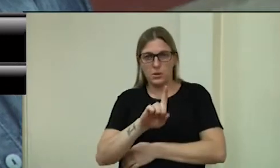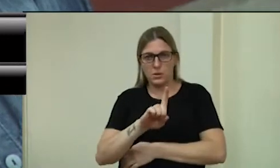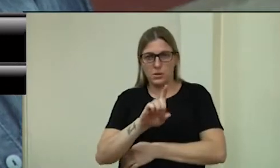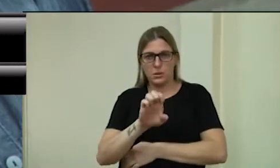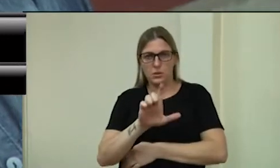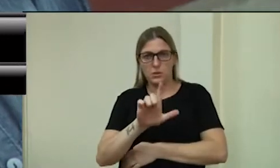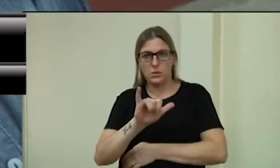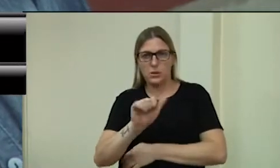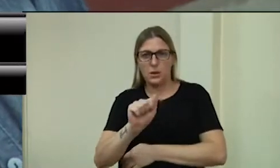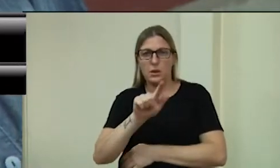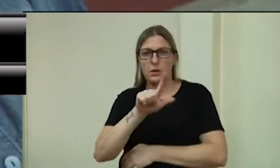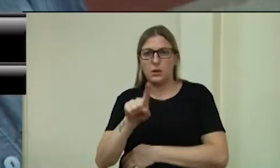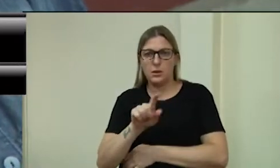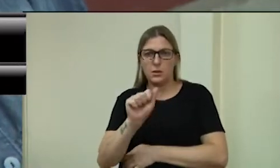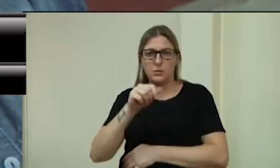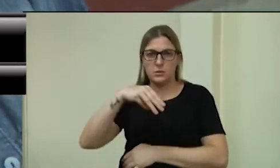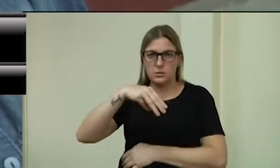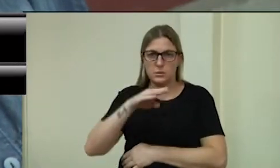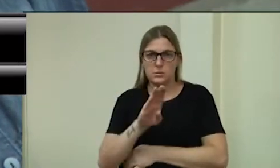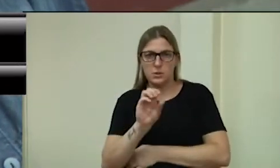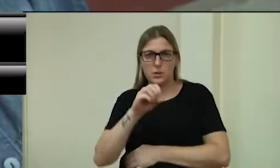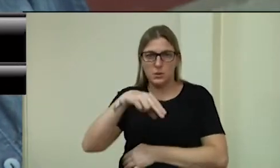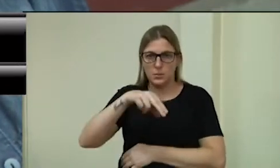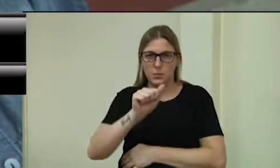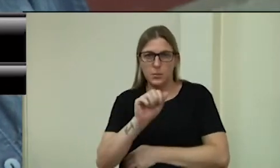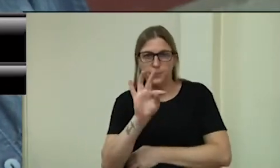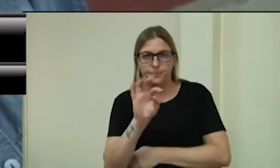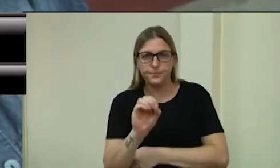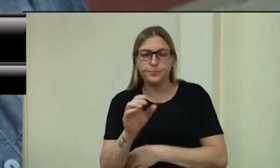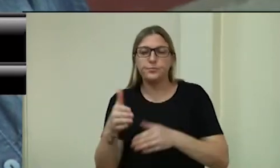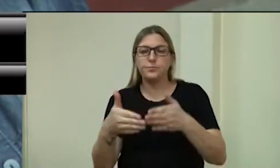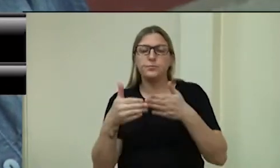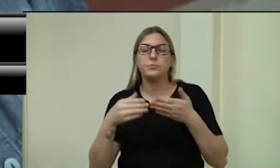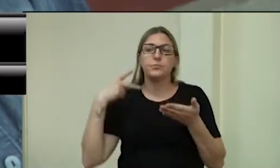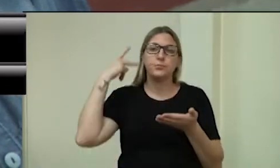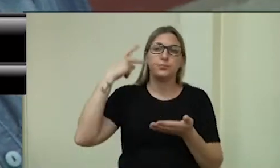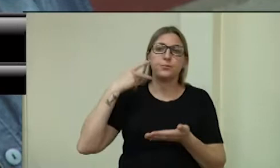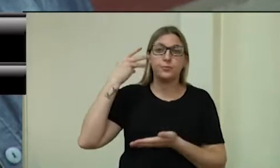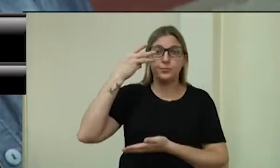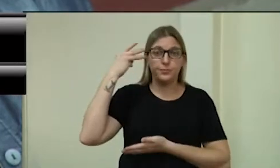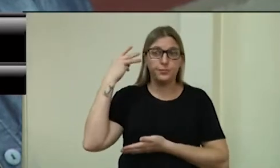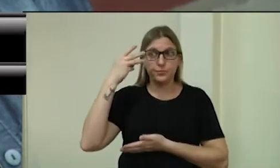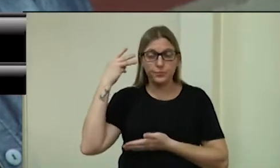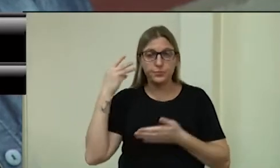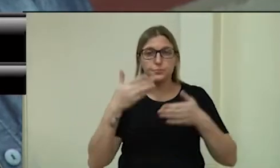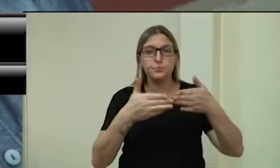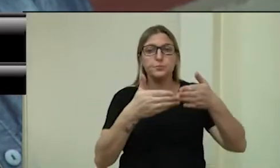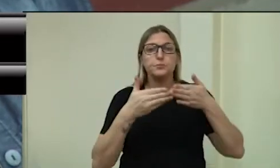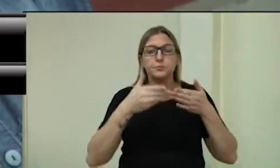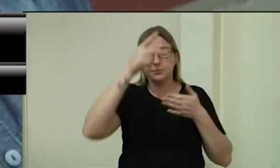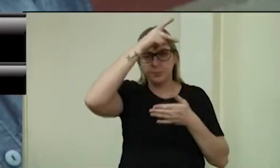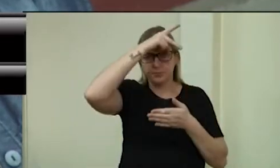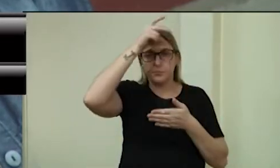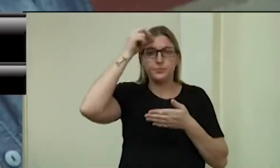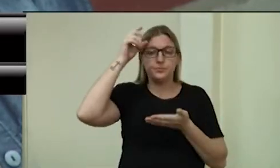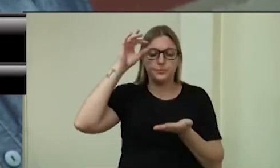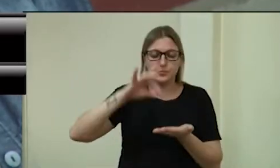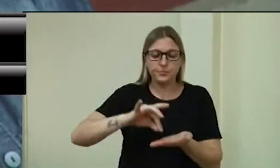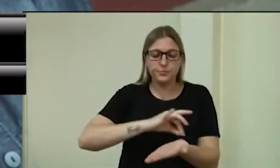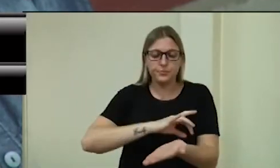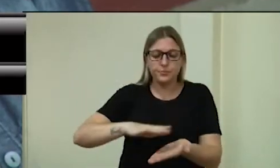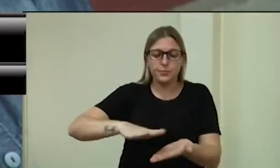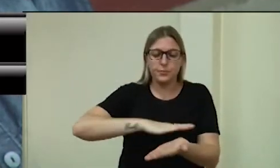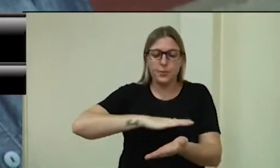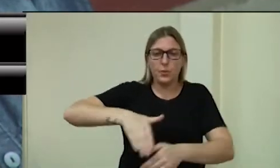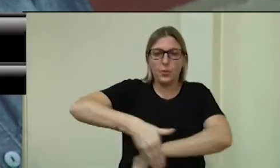sua extensão. Pedido de providências do vereador Wallace Soares. Solicita aos órgãos competentes asfaltamento da